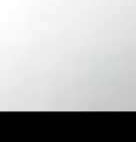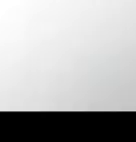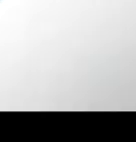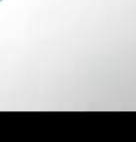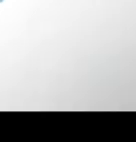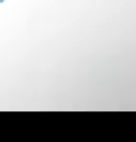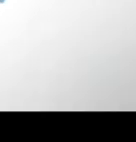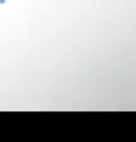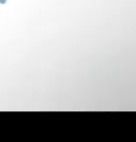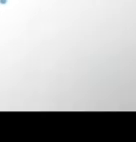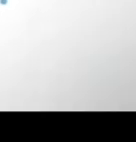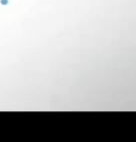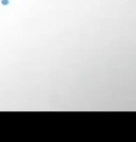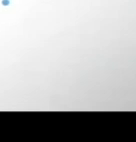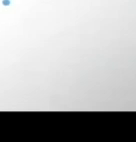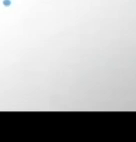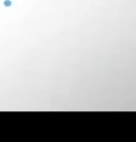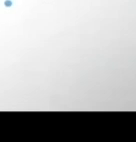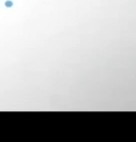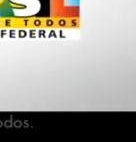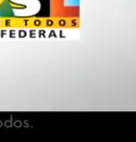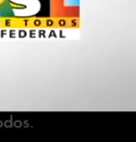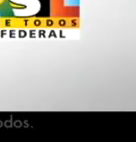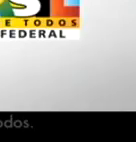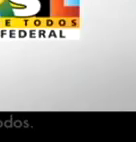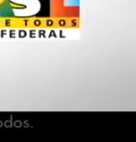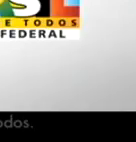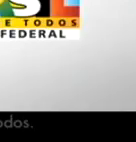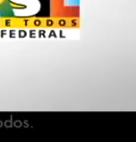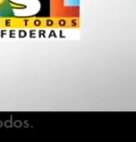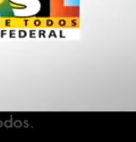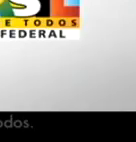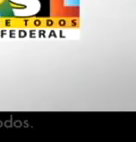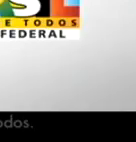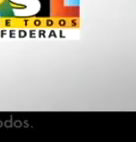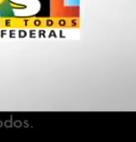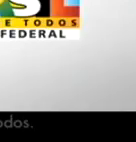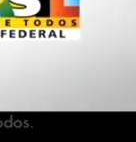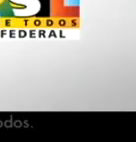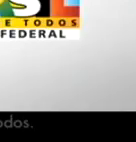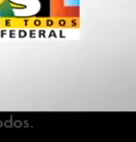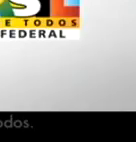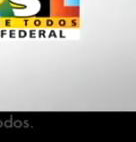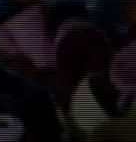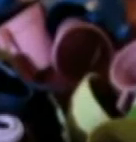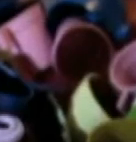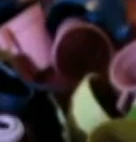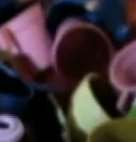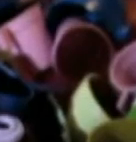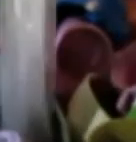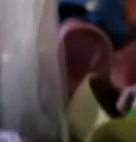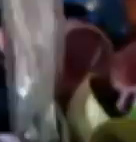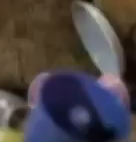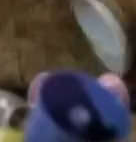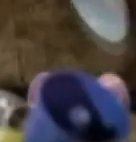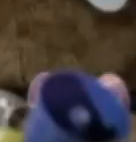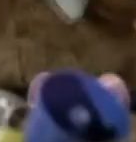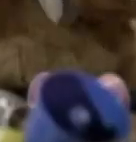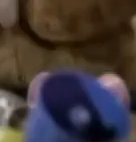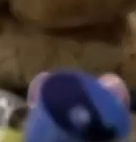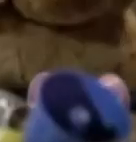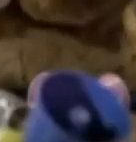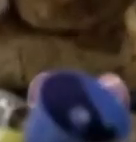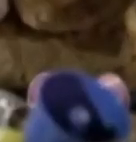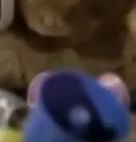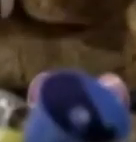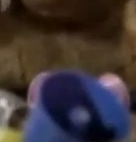saúde. Para ter saúde é preciso se cuidar e se prevenir. Ministério da Saúde. Brasil, um país de todos. Quando você emprega uma